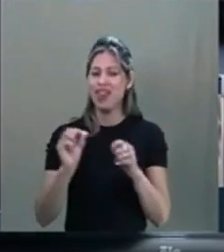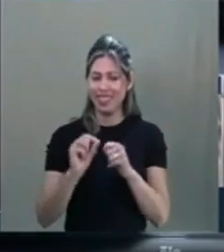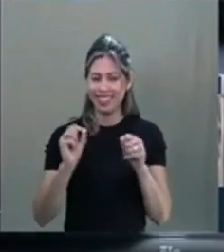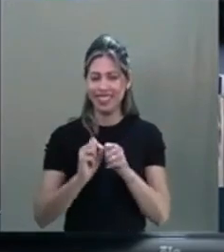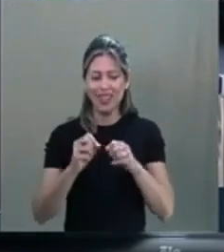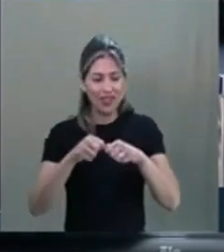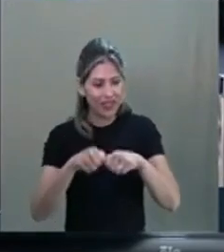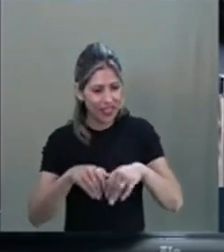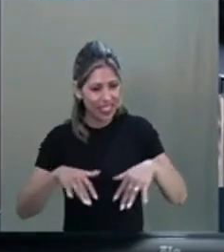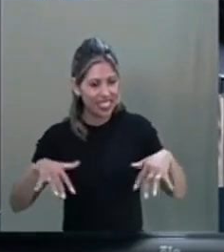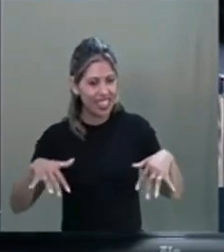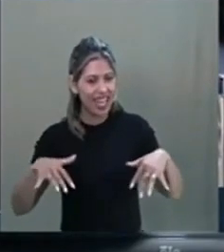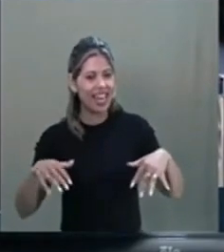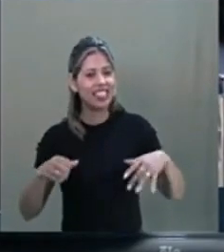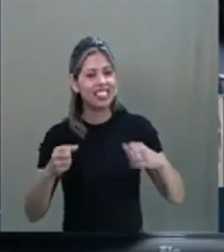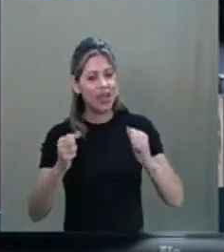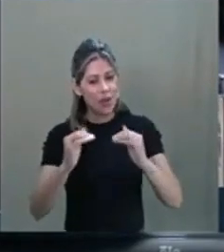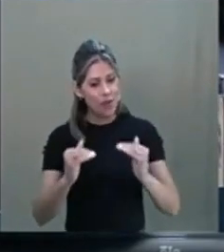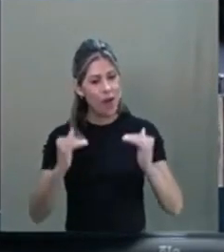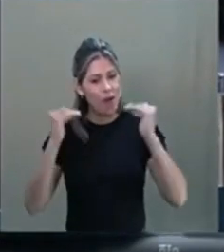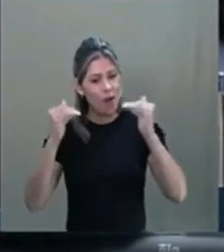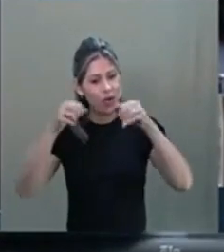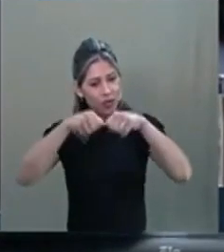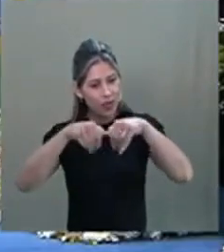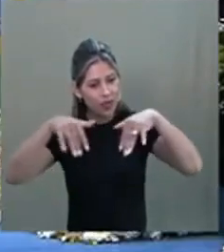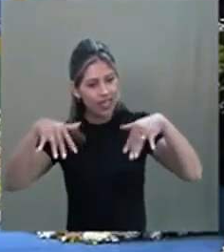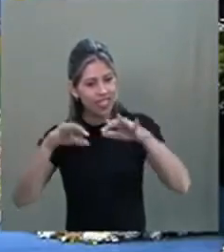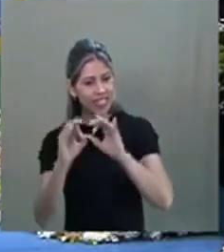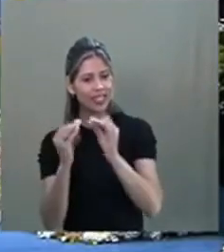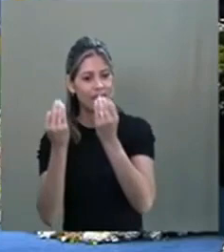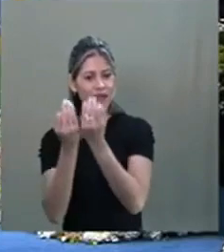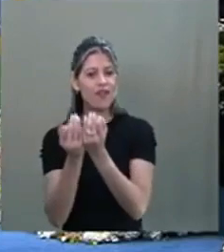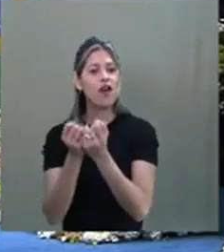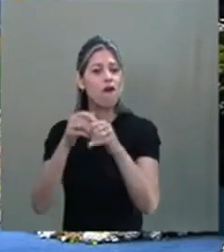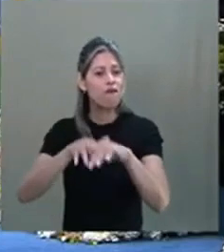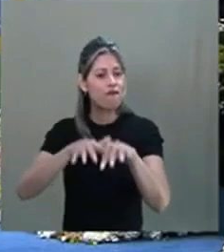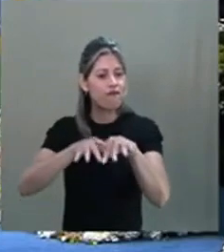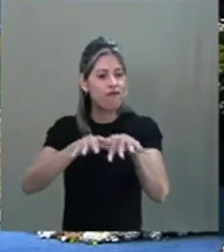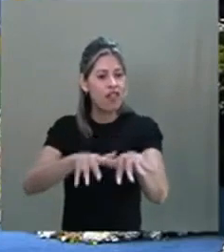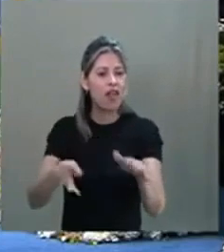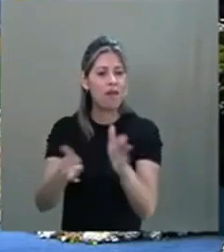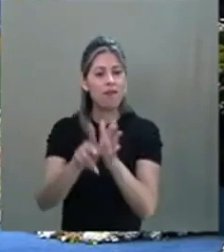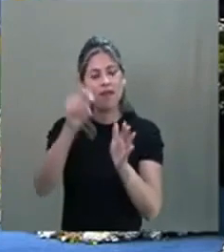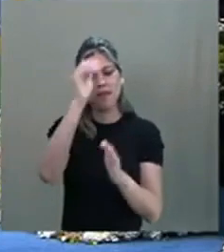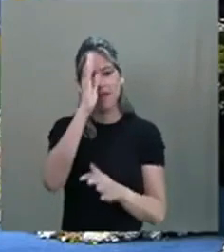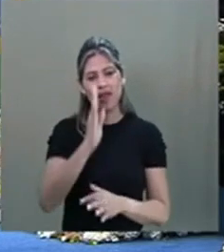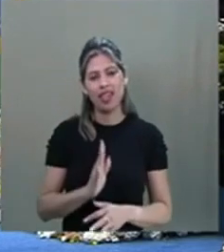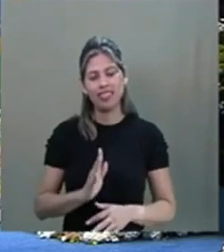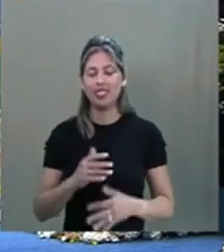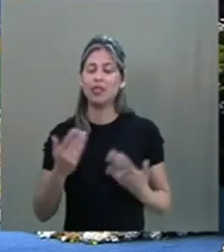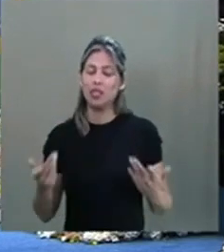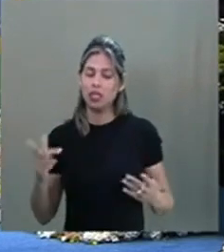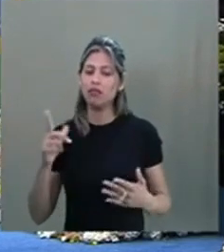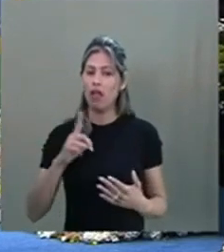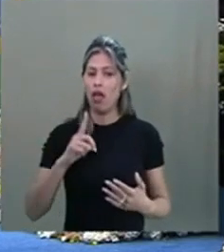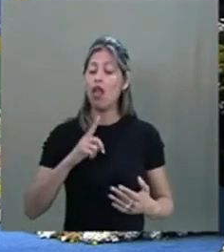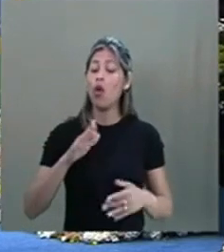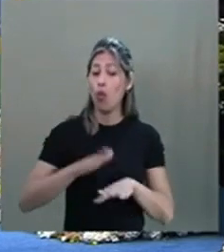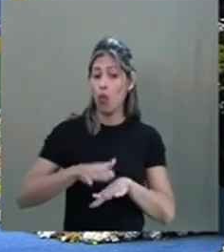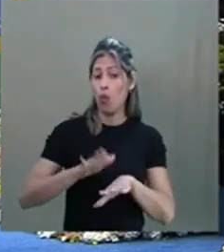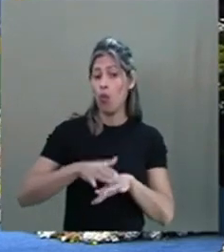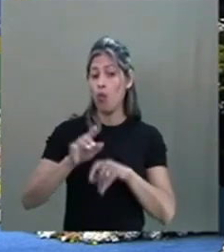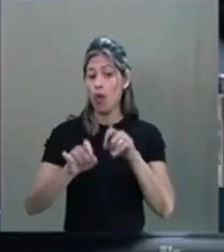da Constelação, para o movimento de constelação no Brasil, porque existe hoje um movimento